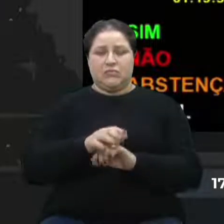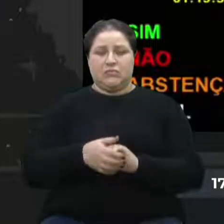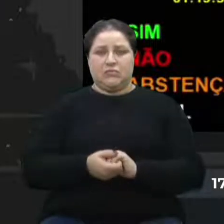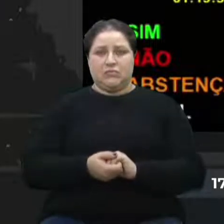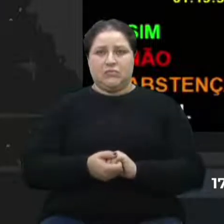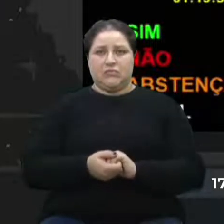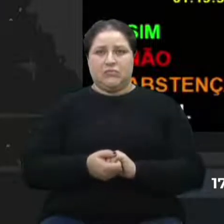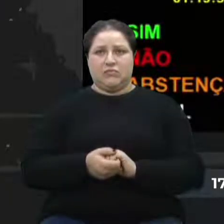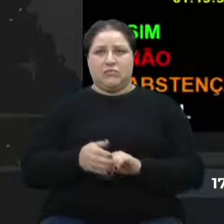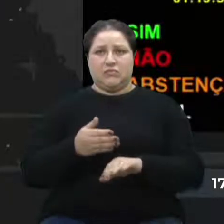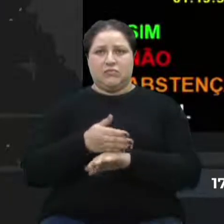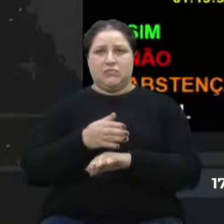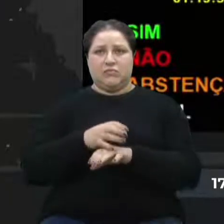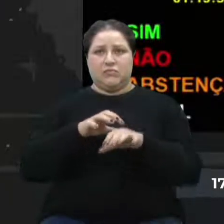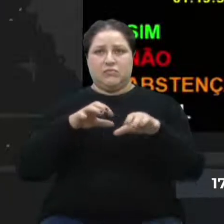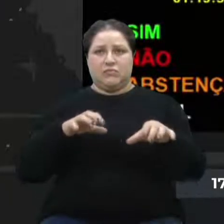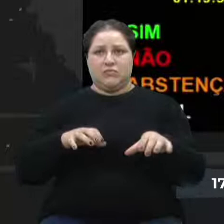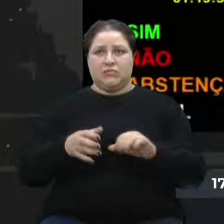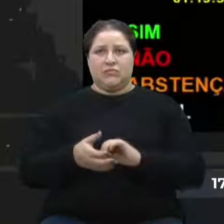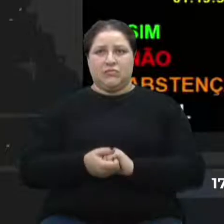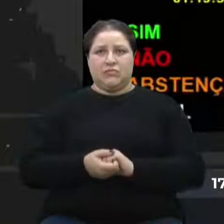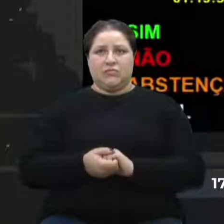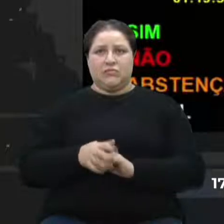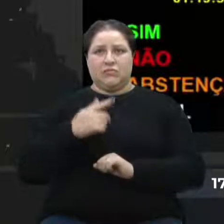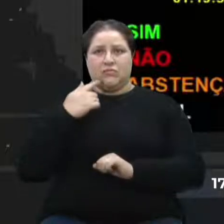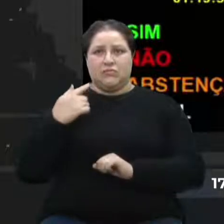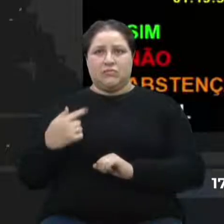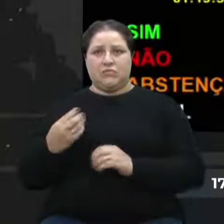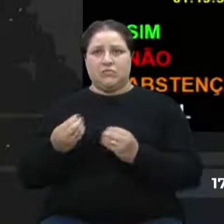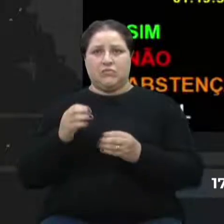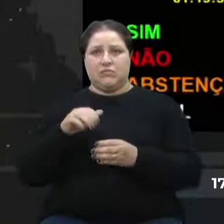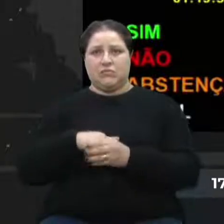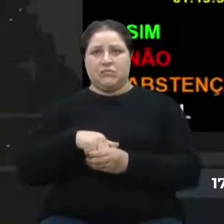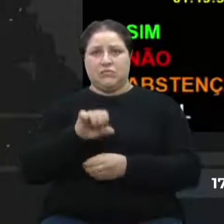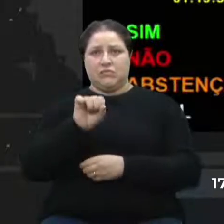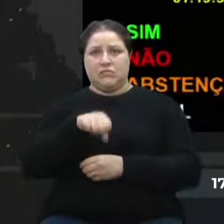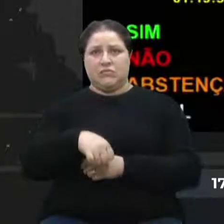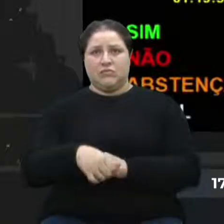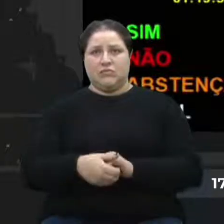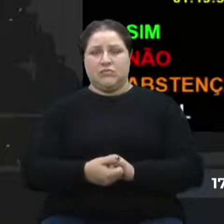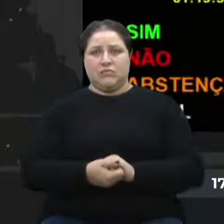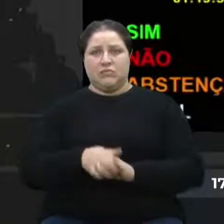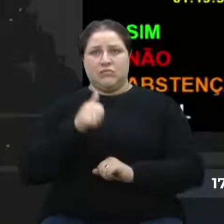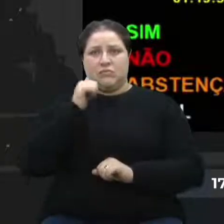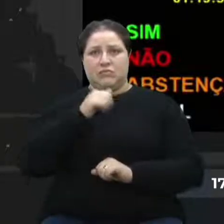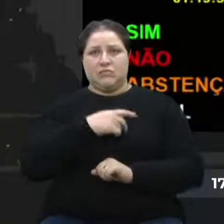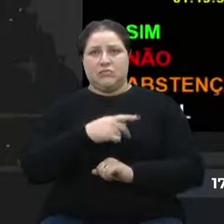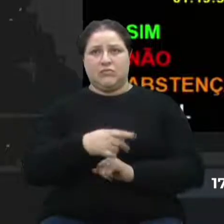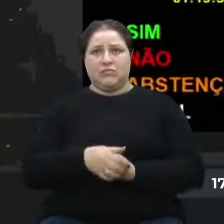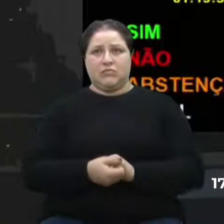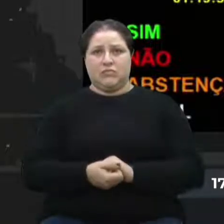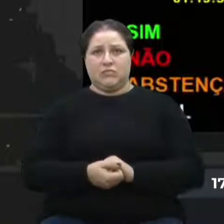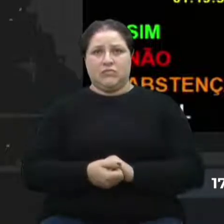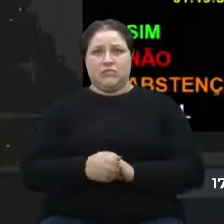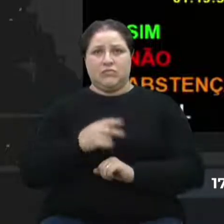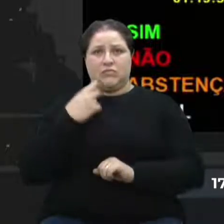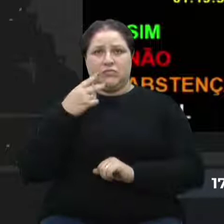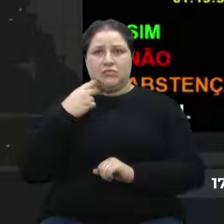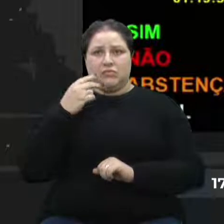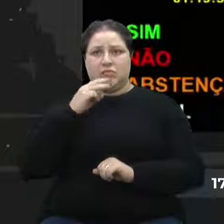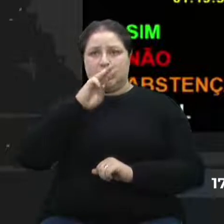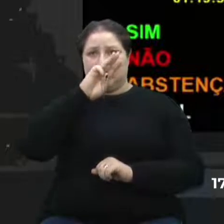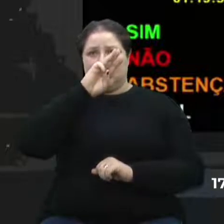acompanham remotamente a sessão. Como vota a vereadora Gladys? Eu voto sim, senhora presidente. Vereadora Gladys vota sim. Vereador